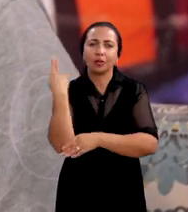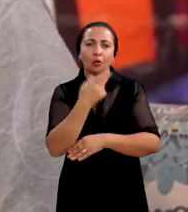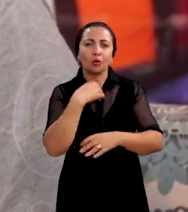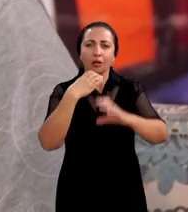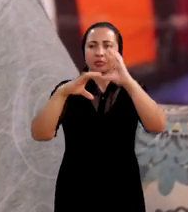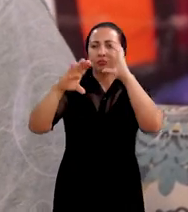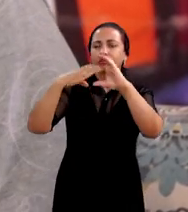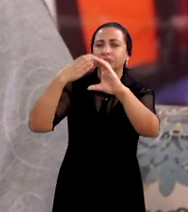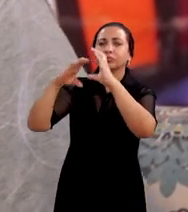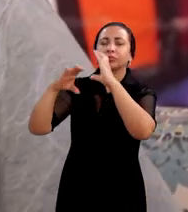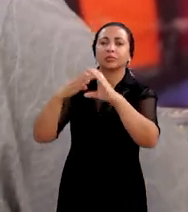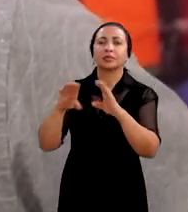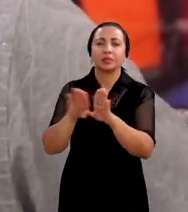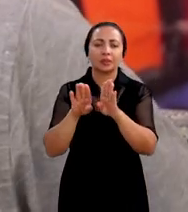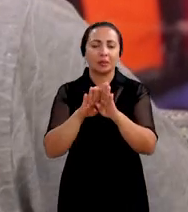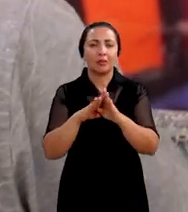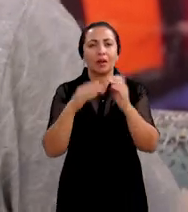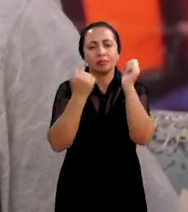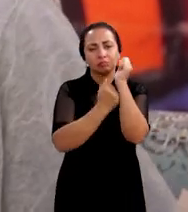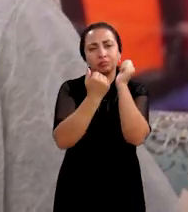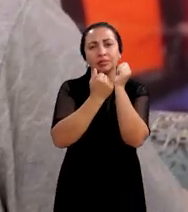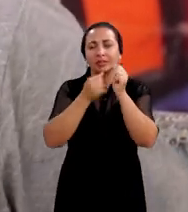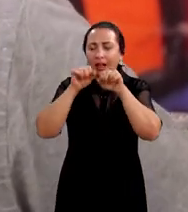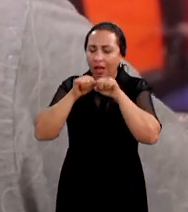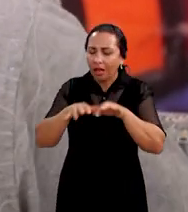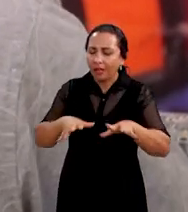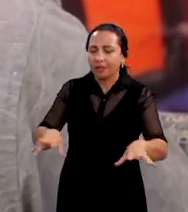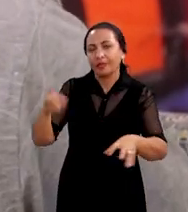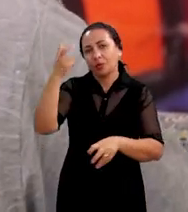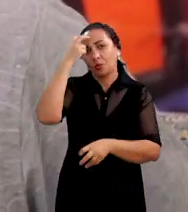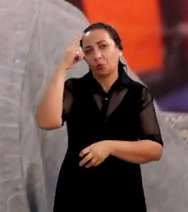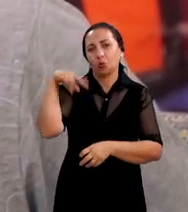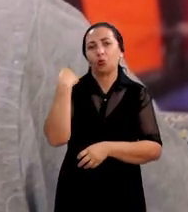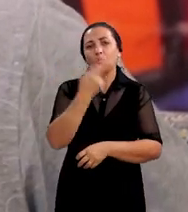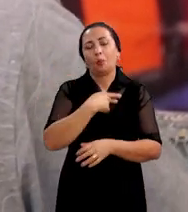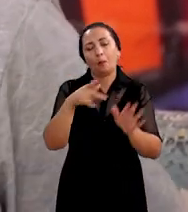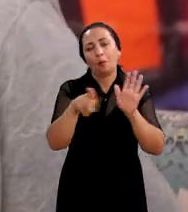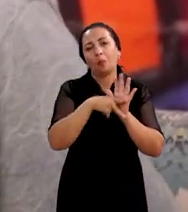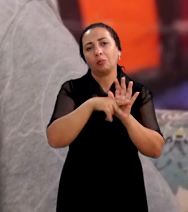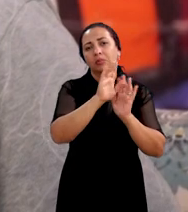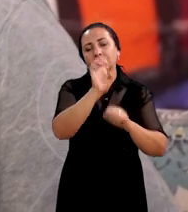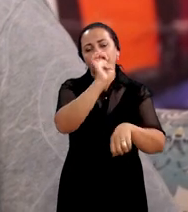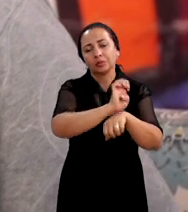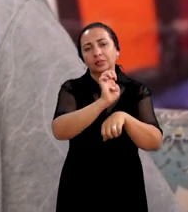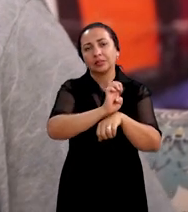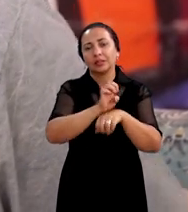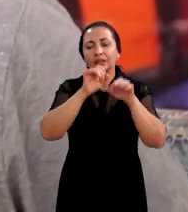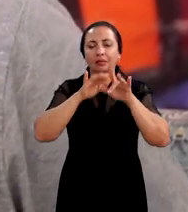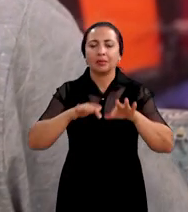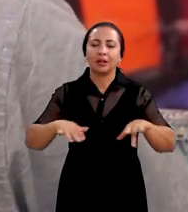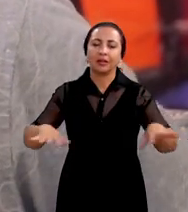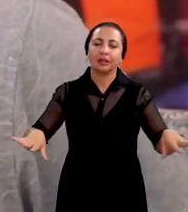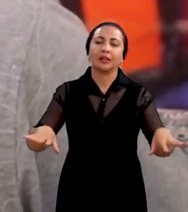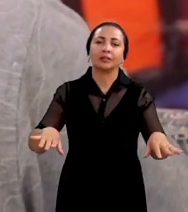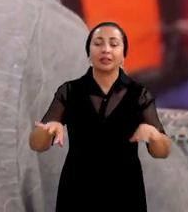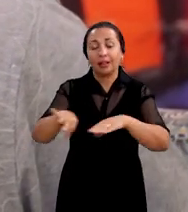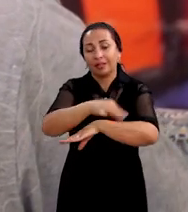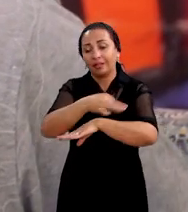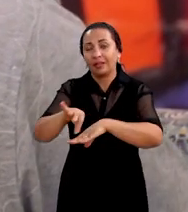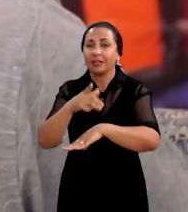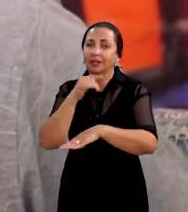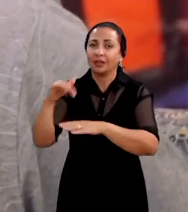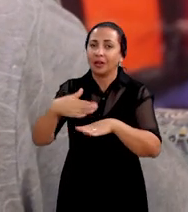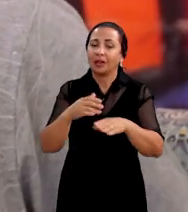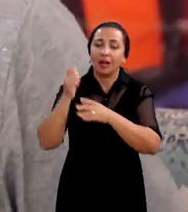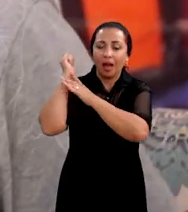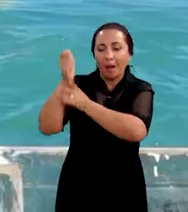hino, nos nossos símbolos estaduais. Está enraizada na nossa cultura. E ela é espalhada ao longo de todo o litoral do estado